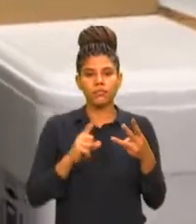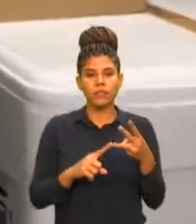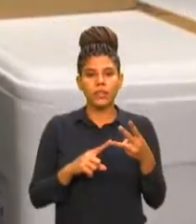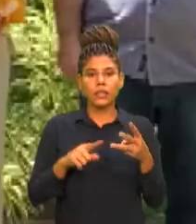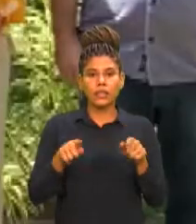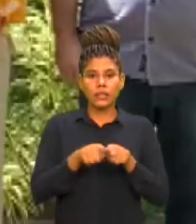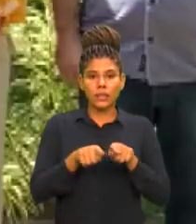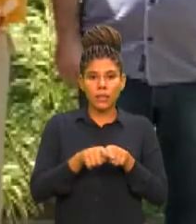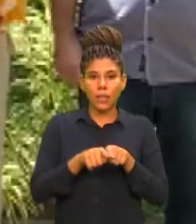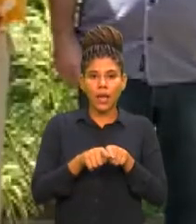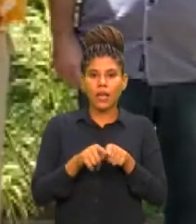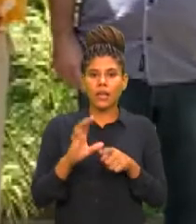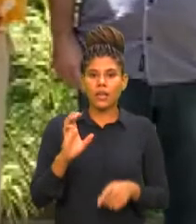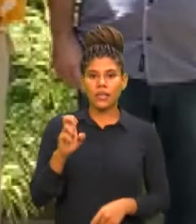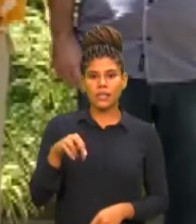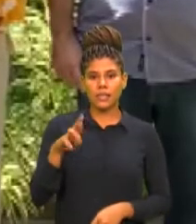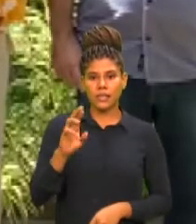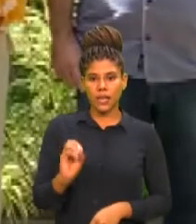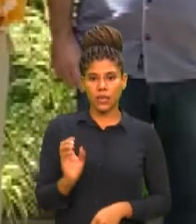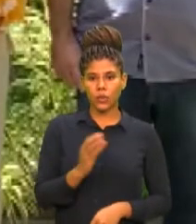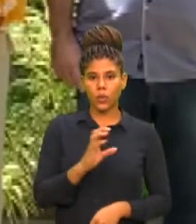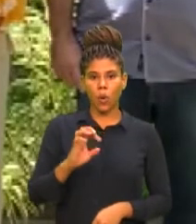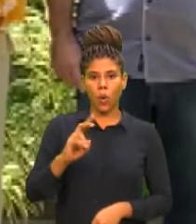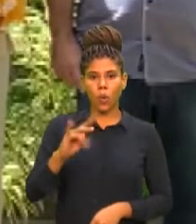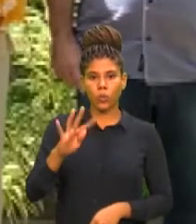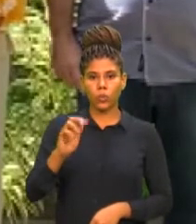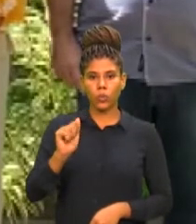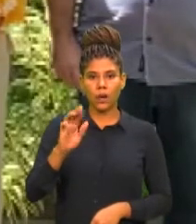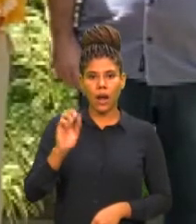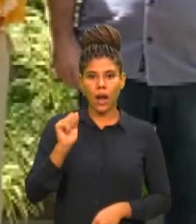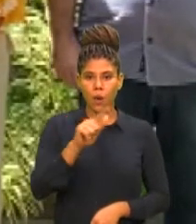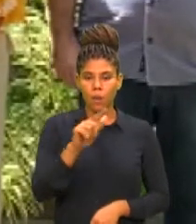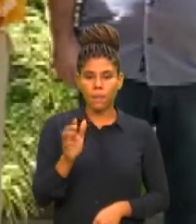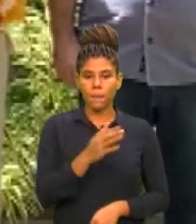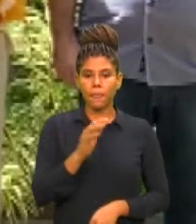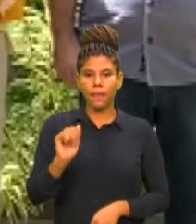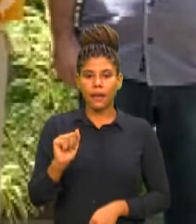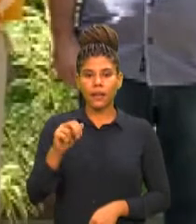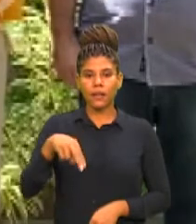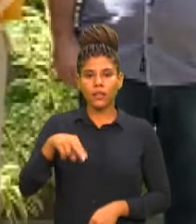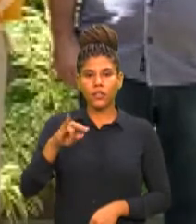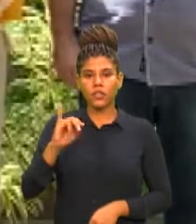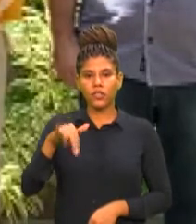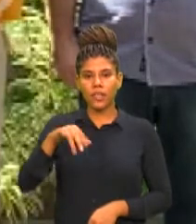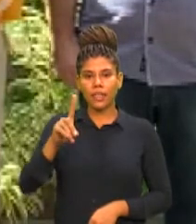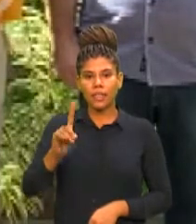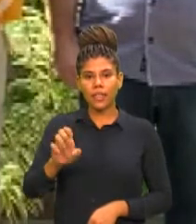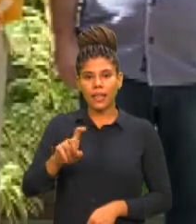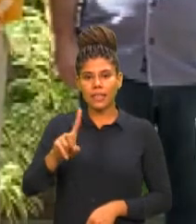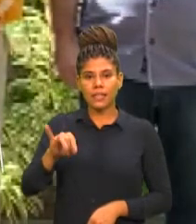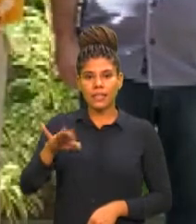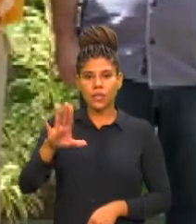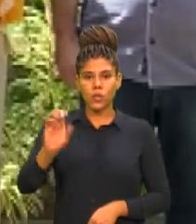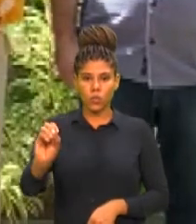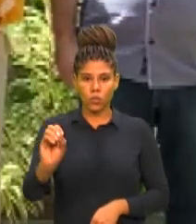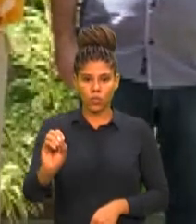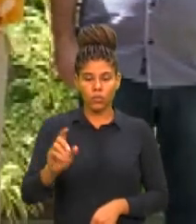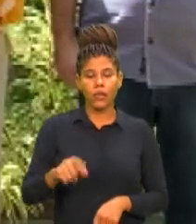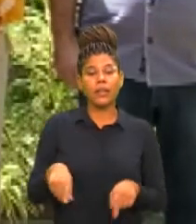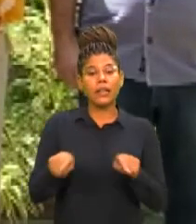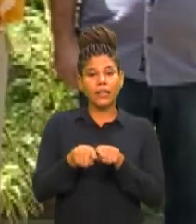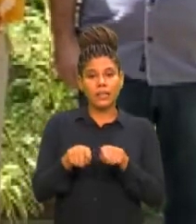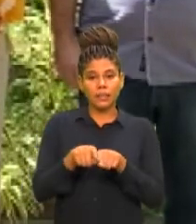Canindezinho, disponíveis para atender quem não tem acesso ao mundo digital. Nós teremos os 27 crás de Fortaleza,